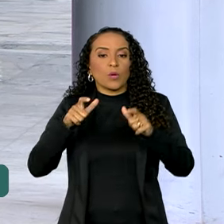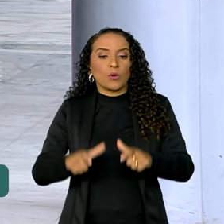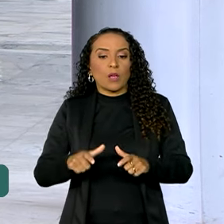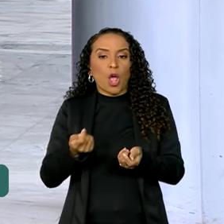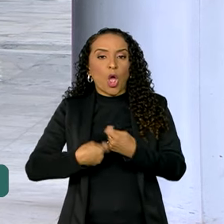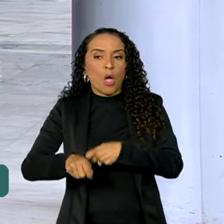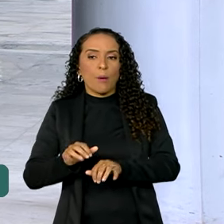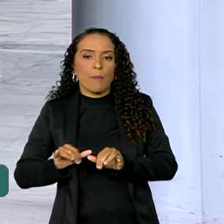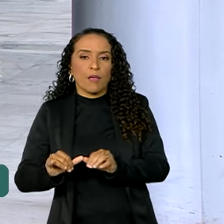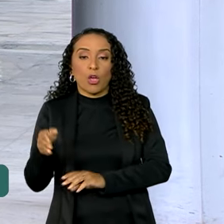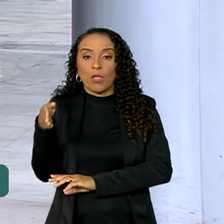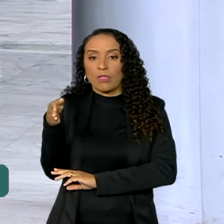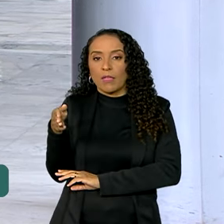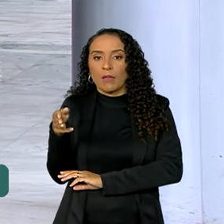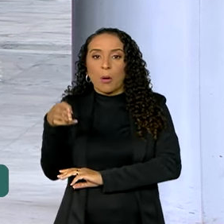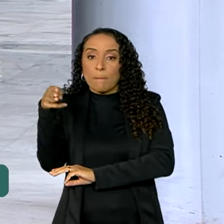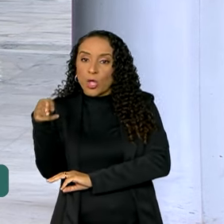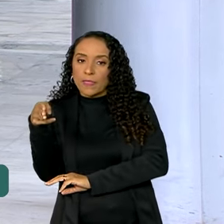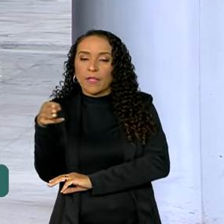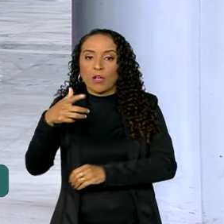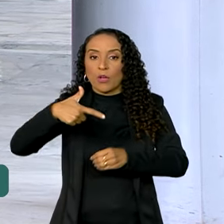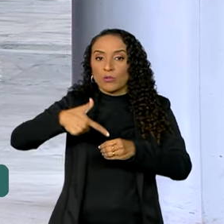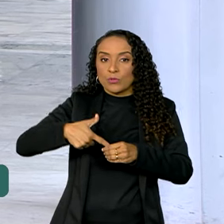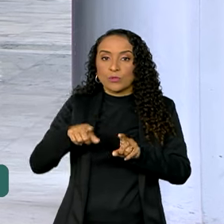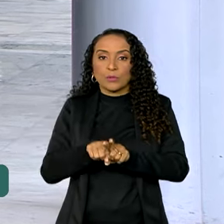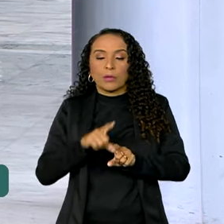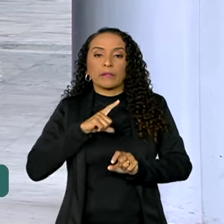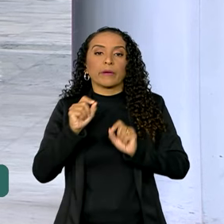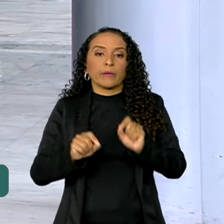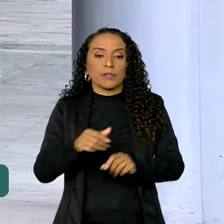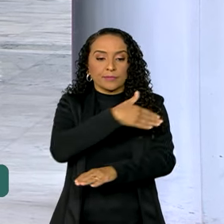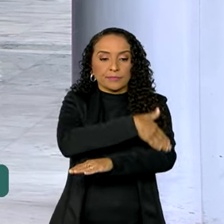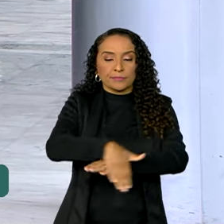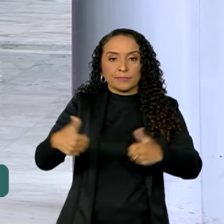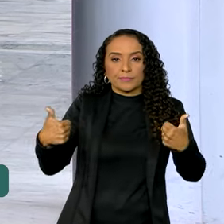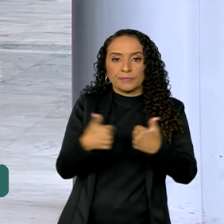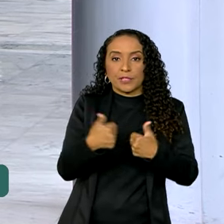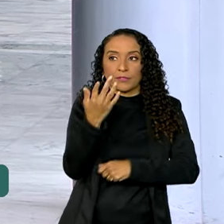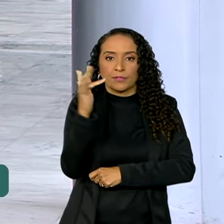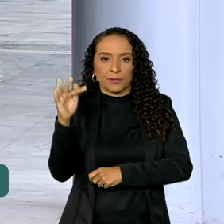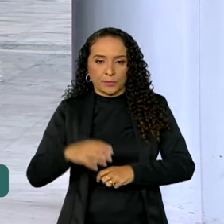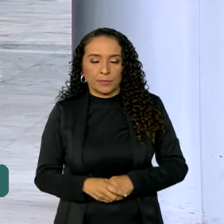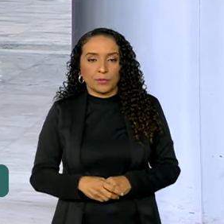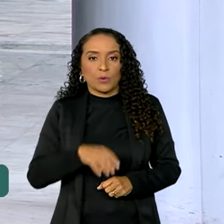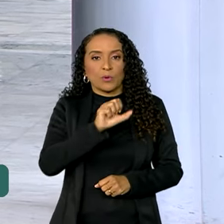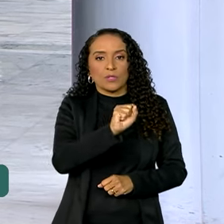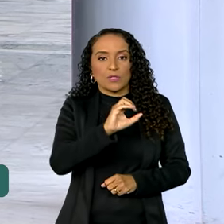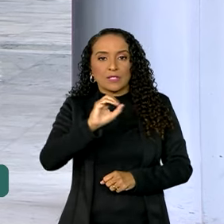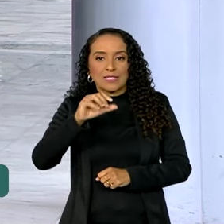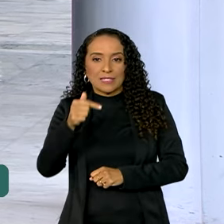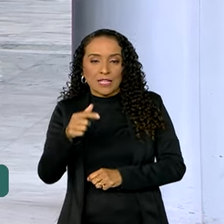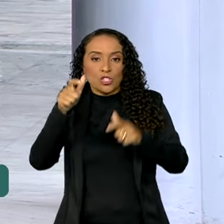comerciais, hotéis, motéis, postos de gasolina que estão na beira das rodovias federais. 807